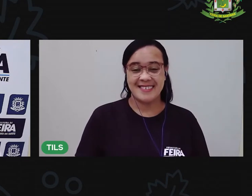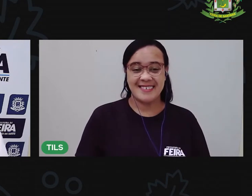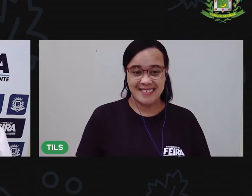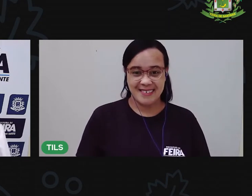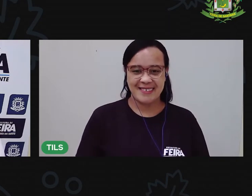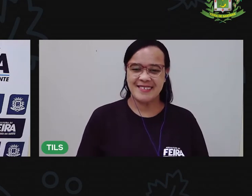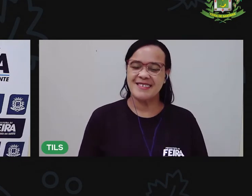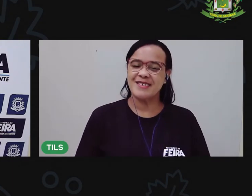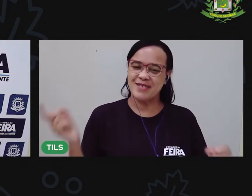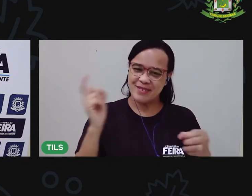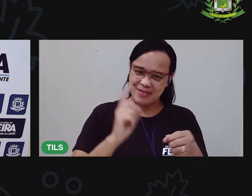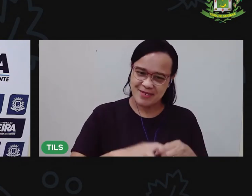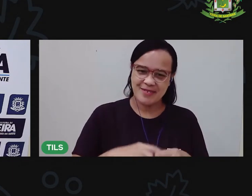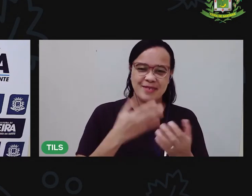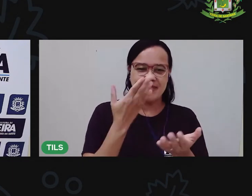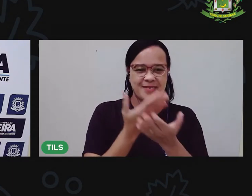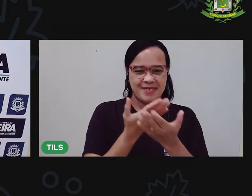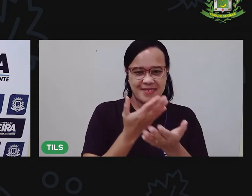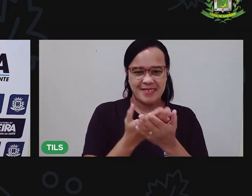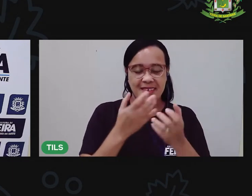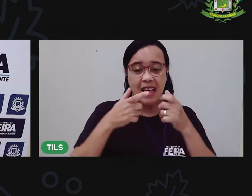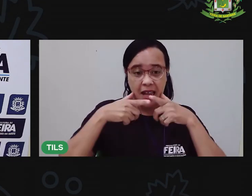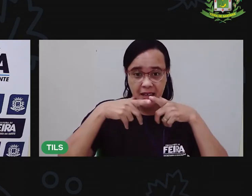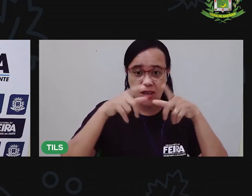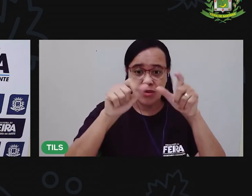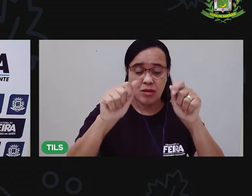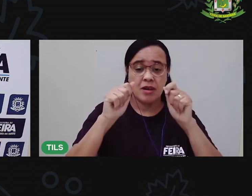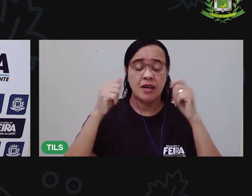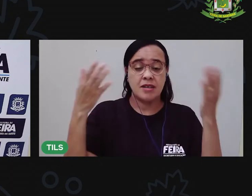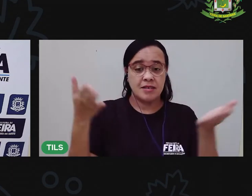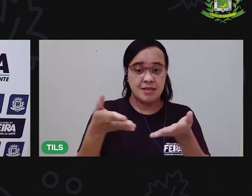Voltamos para a aula de linguagens agora.